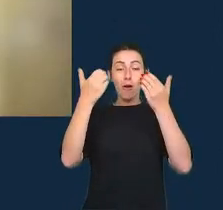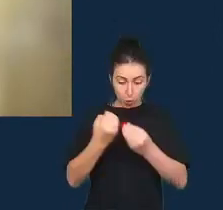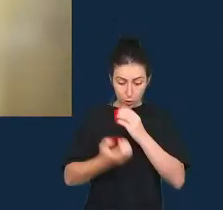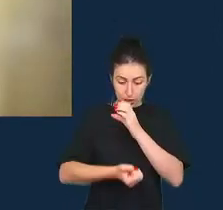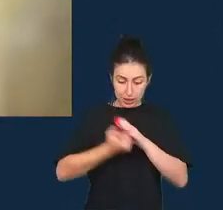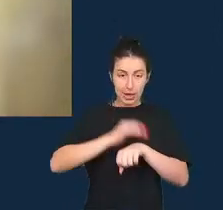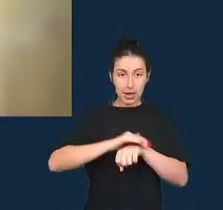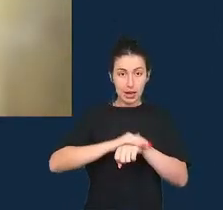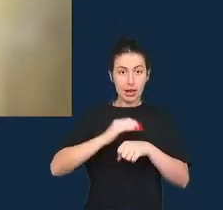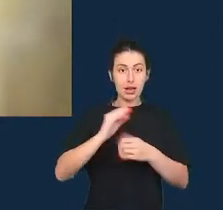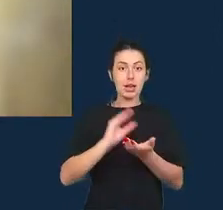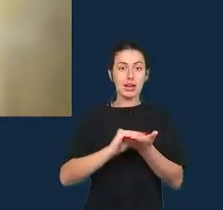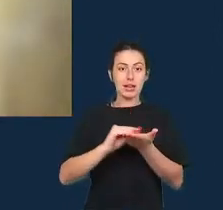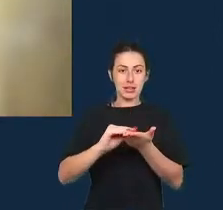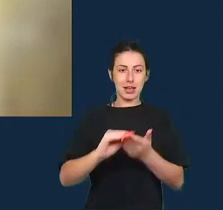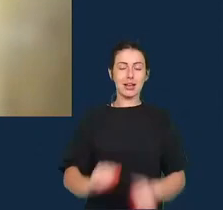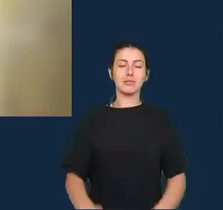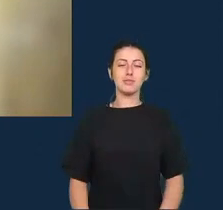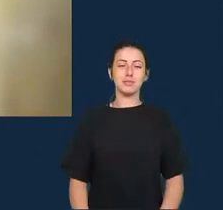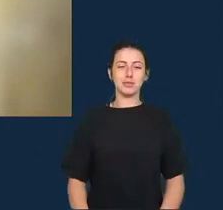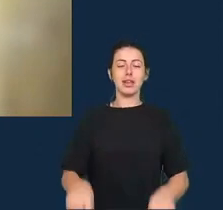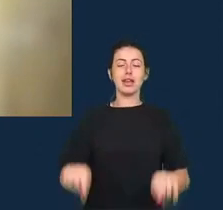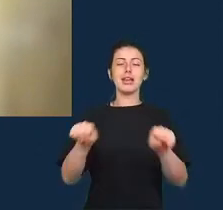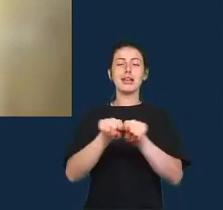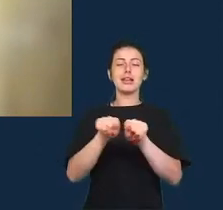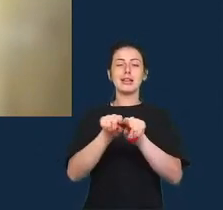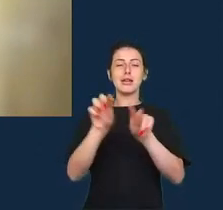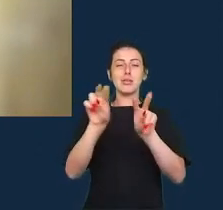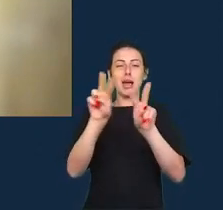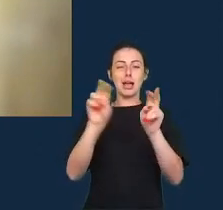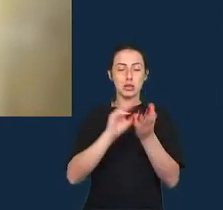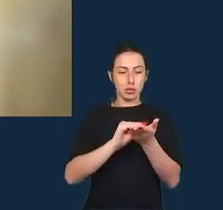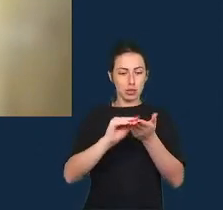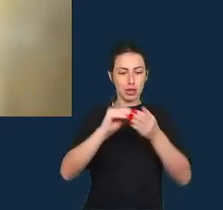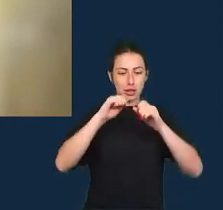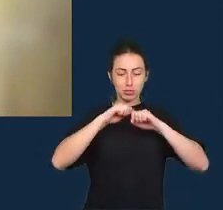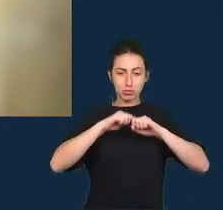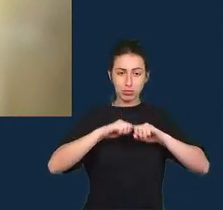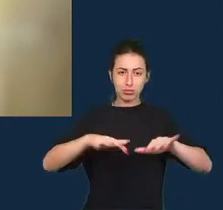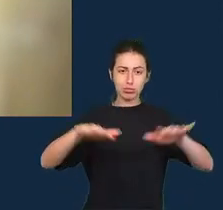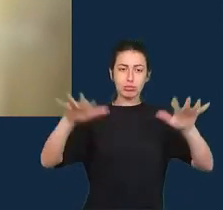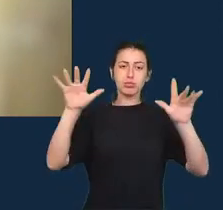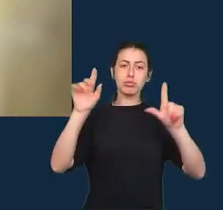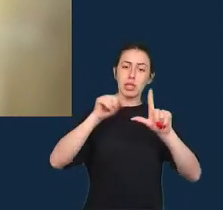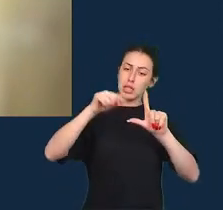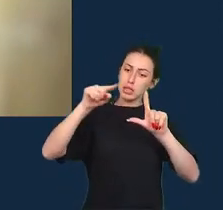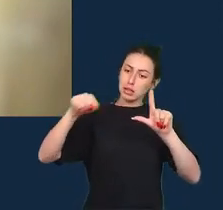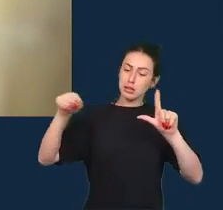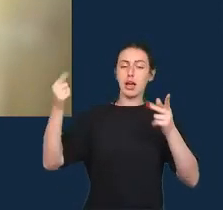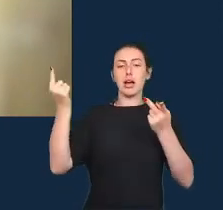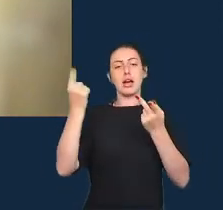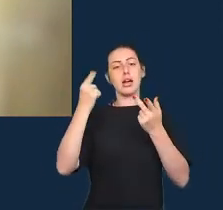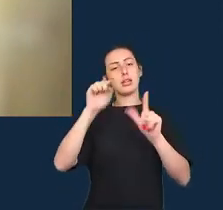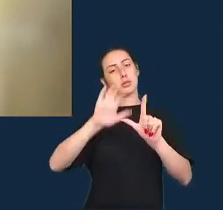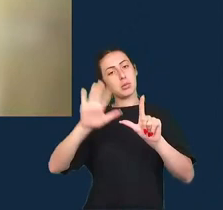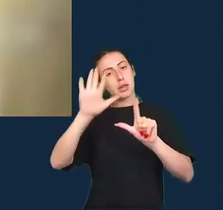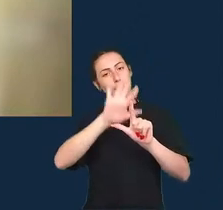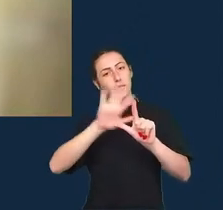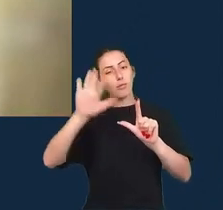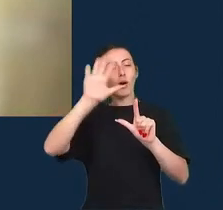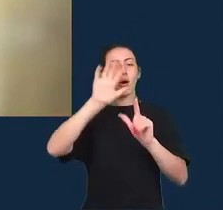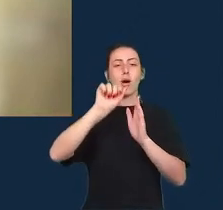proliferação de dados de censo plataformas algoritmos eu acho que